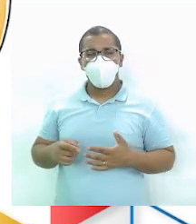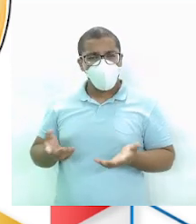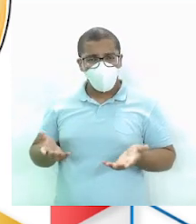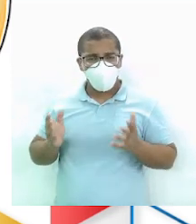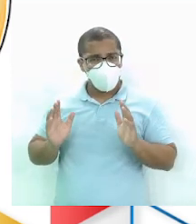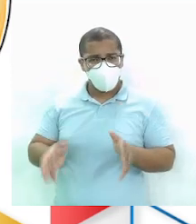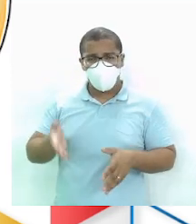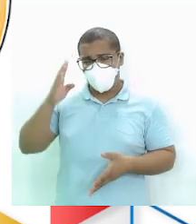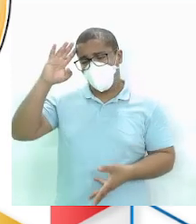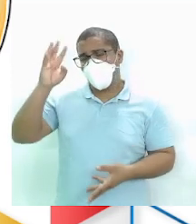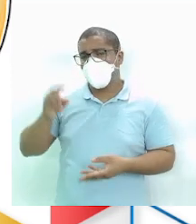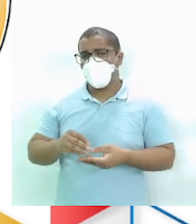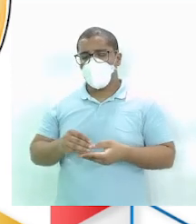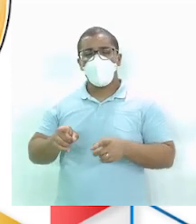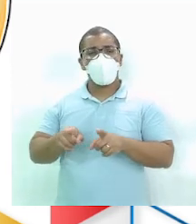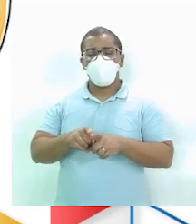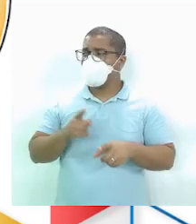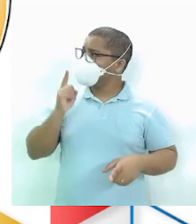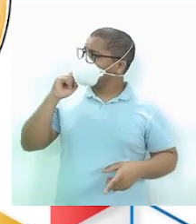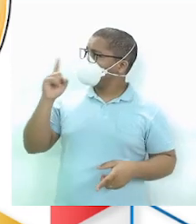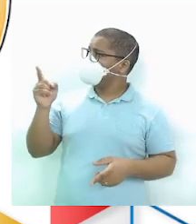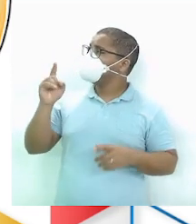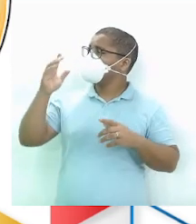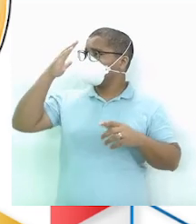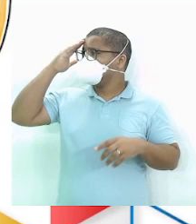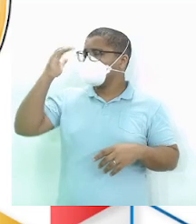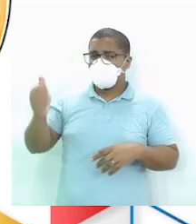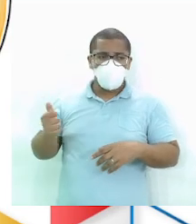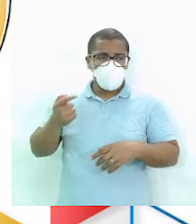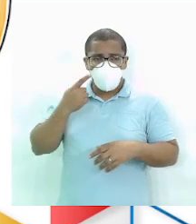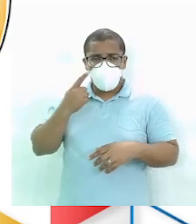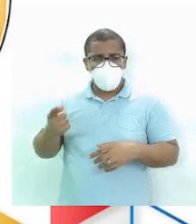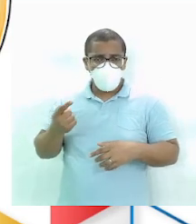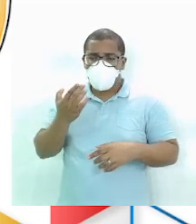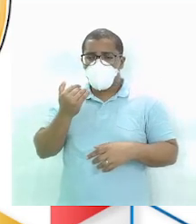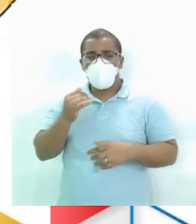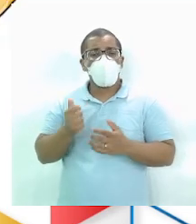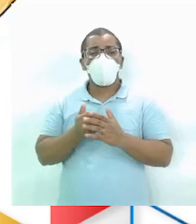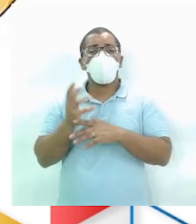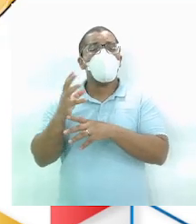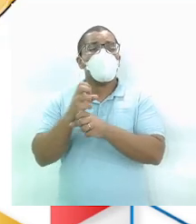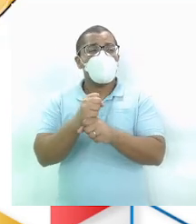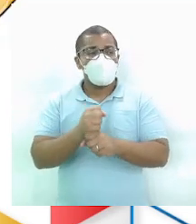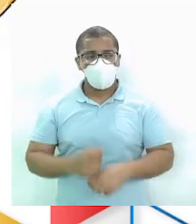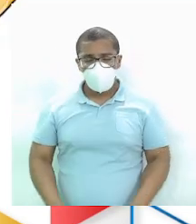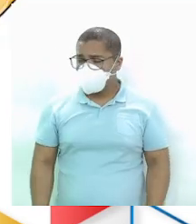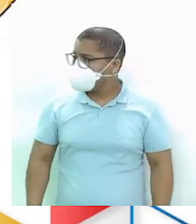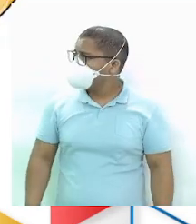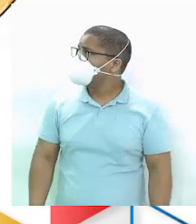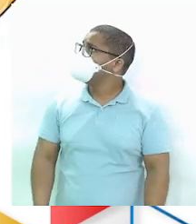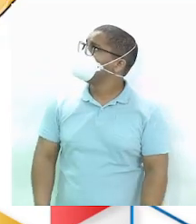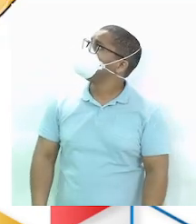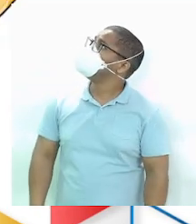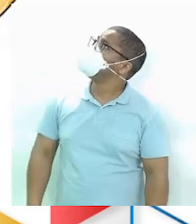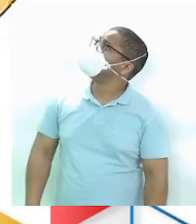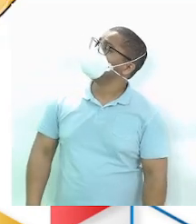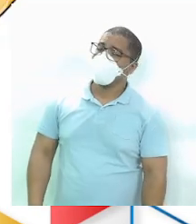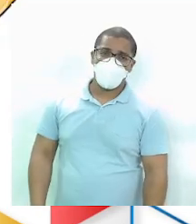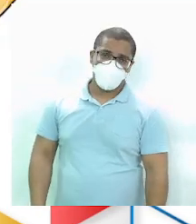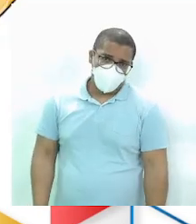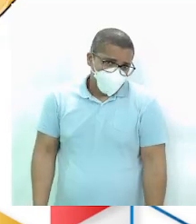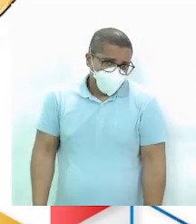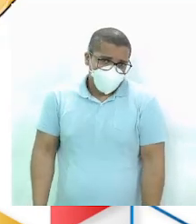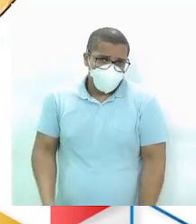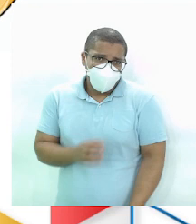muito claro Quanto eles comeram Olhando só a imagem Veja como é fácil Ok? Vem comigo Ó Pra